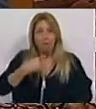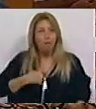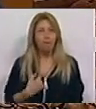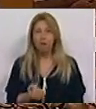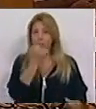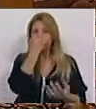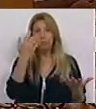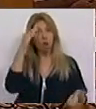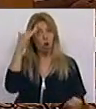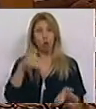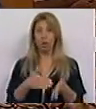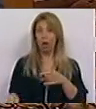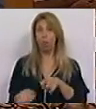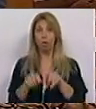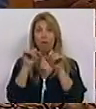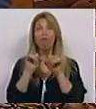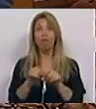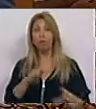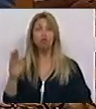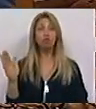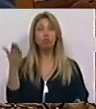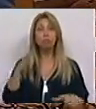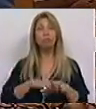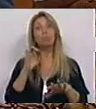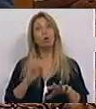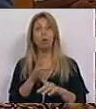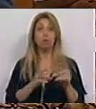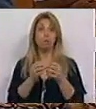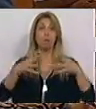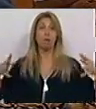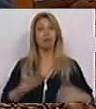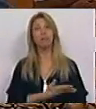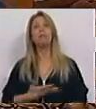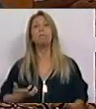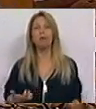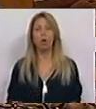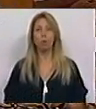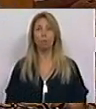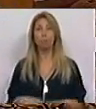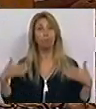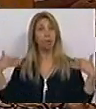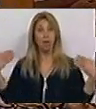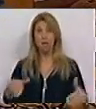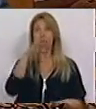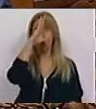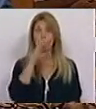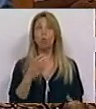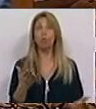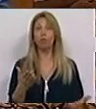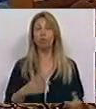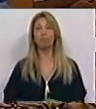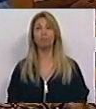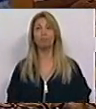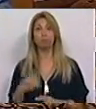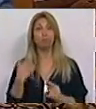resultados das suas políticas, em particular no aumento do desemprego. A demissão do governo ocorreu